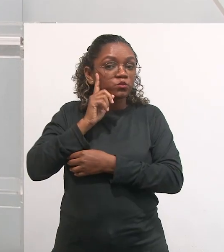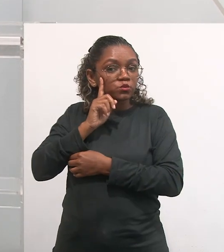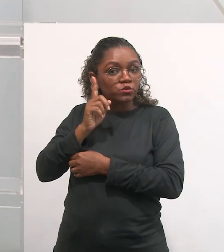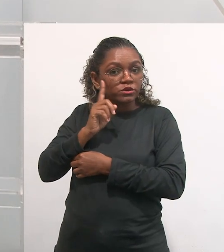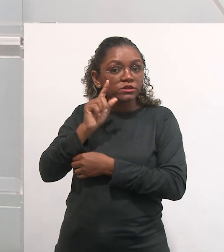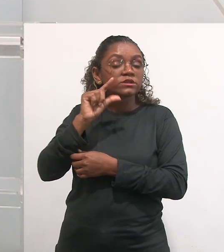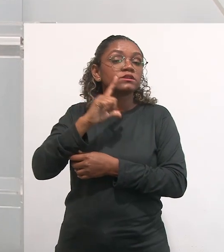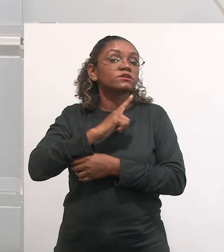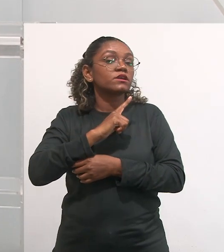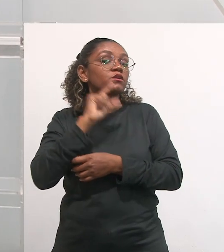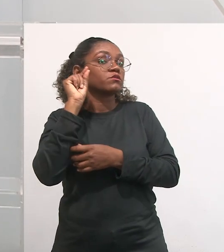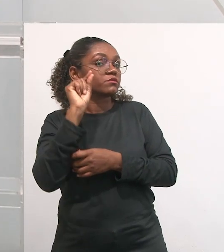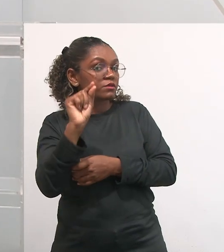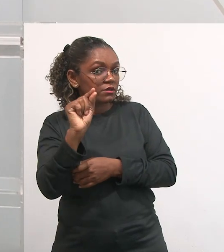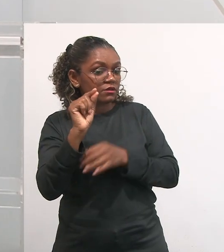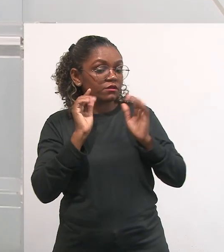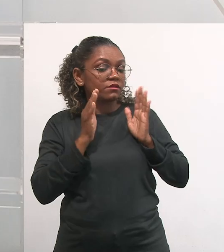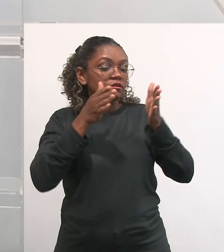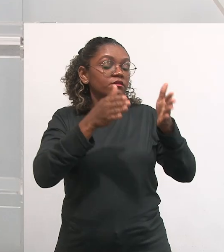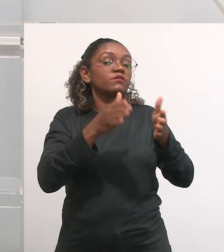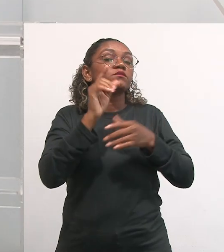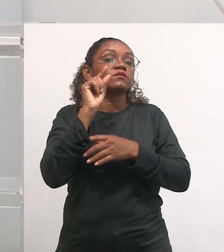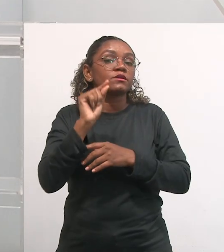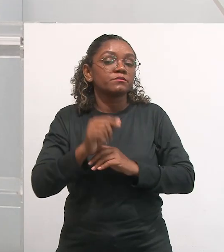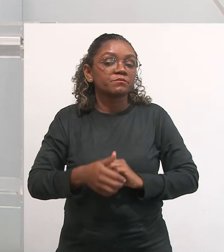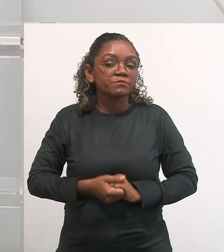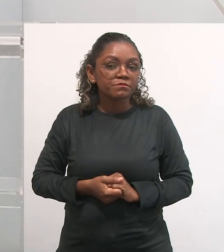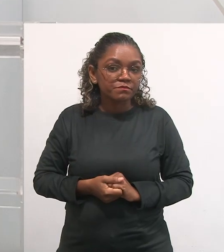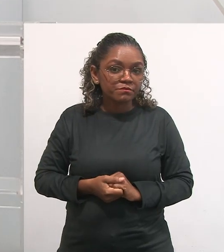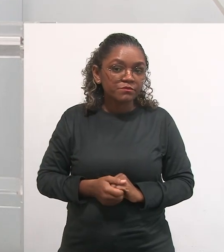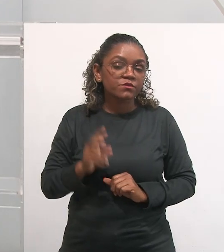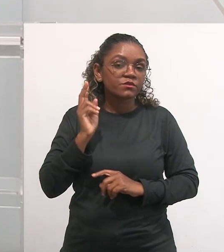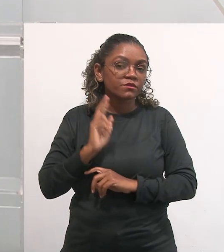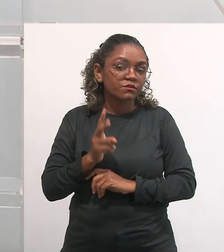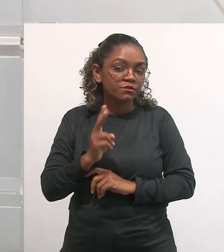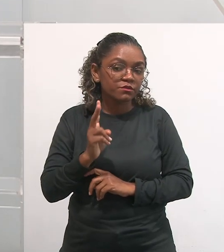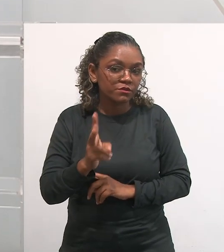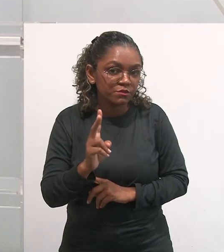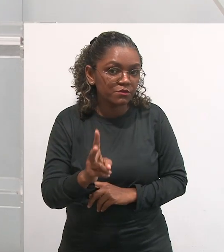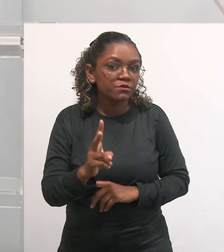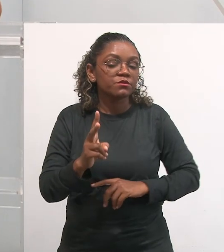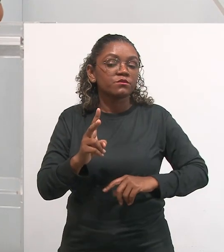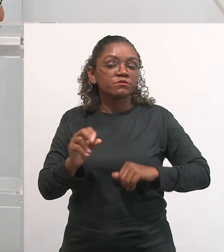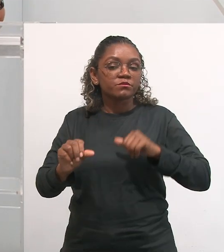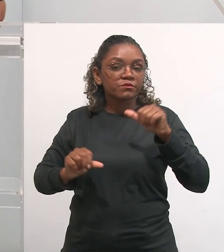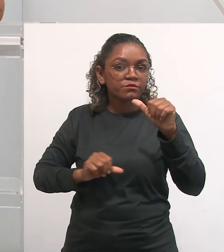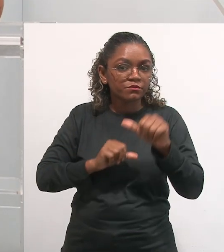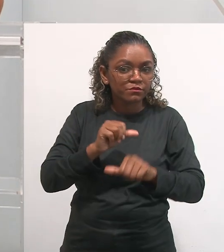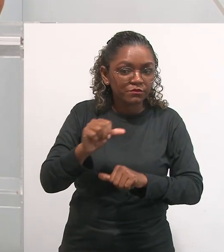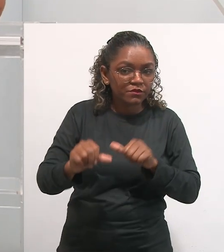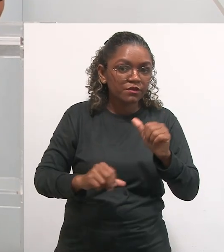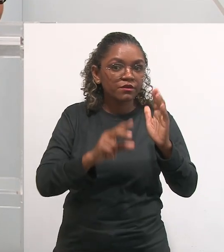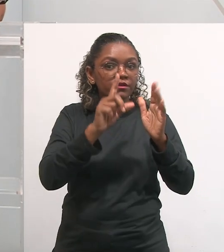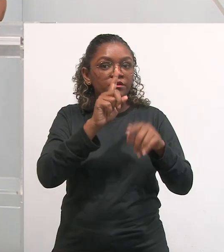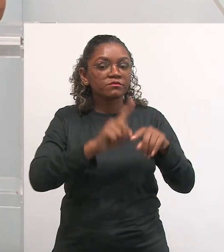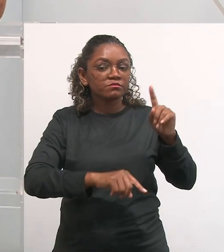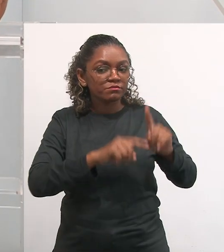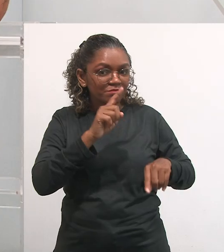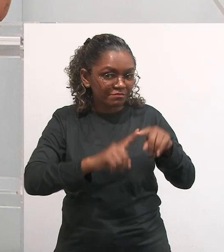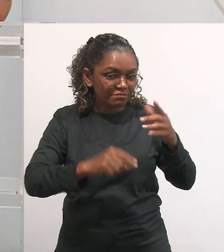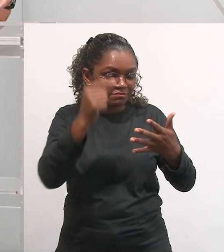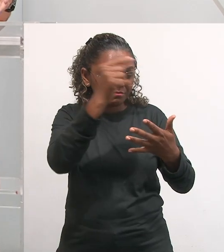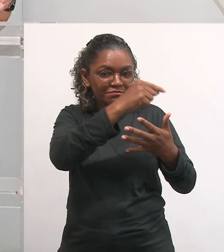cotidiano, ela tende, a tendência, é que ela esteja migrando desses elementos